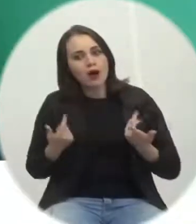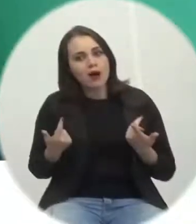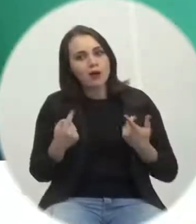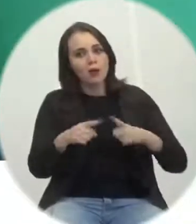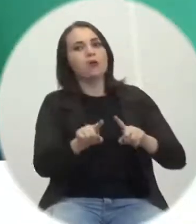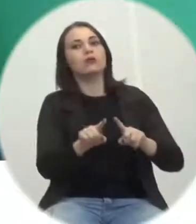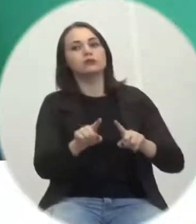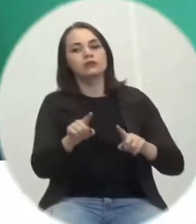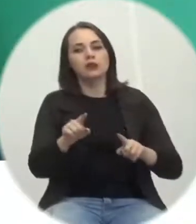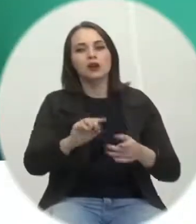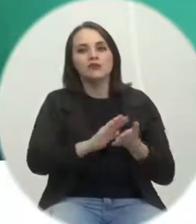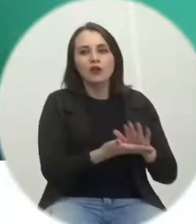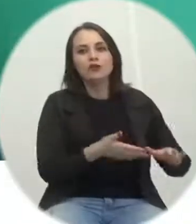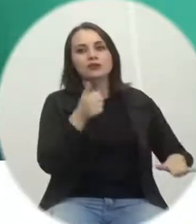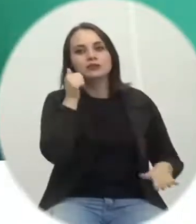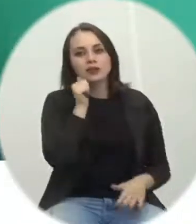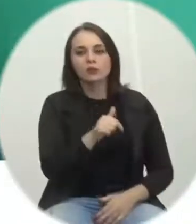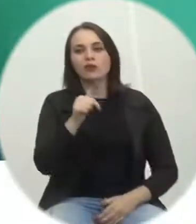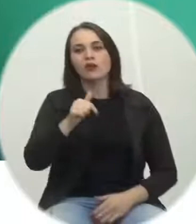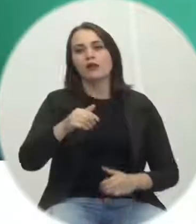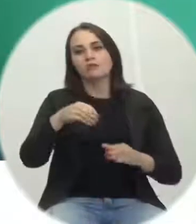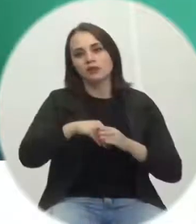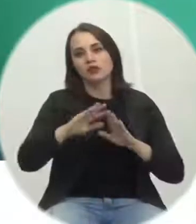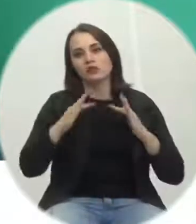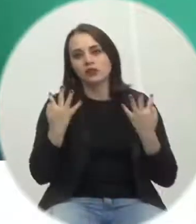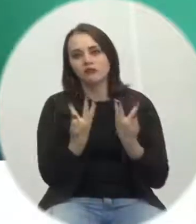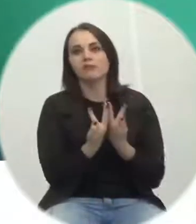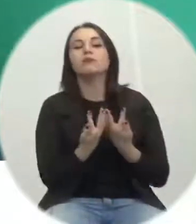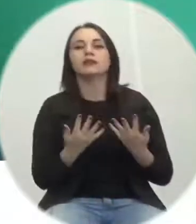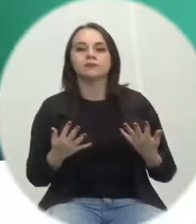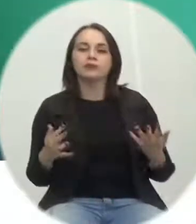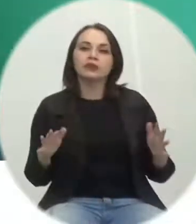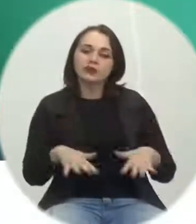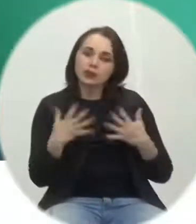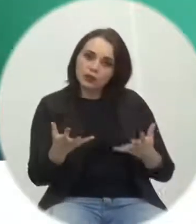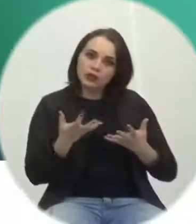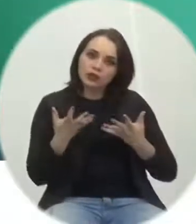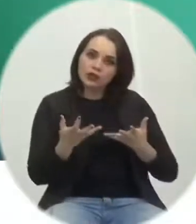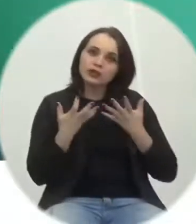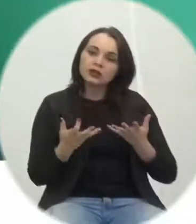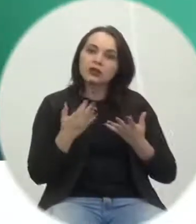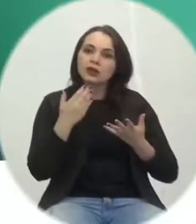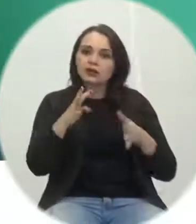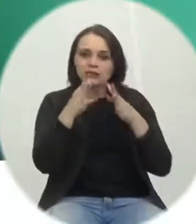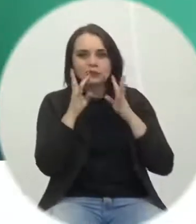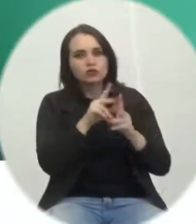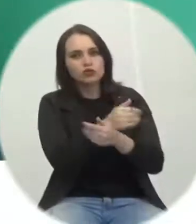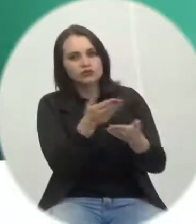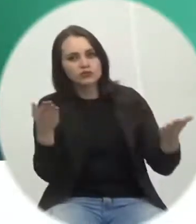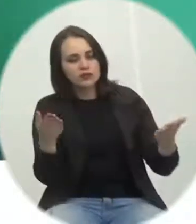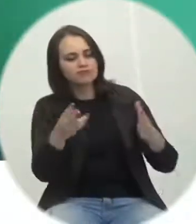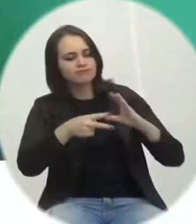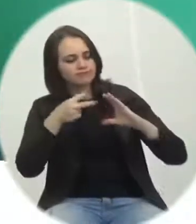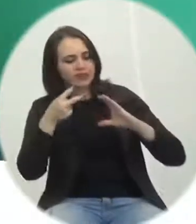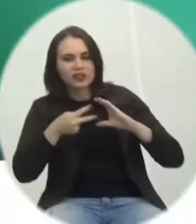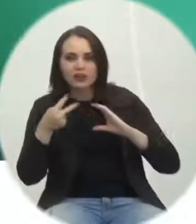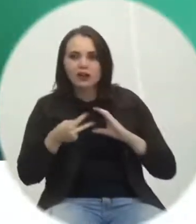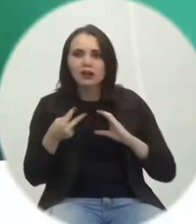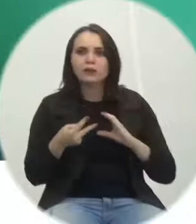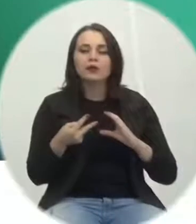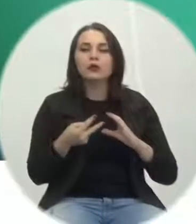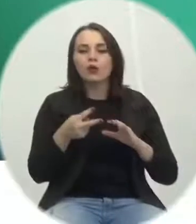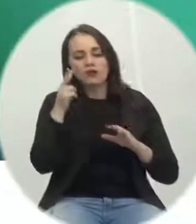à violência doméstica e intrafamiliar. Desse modo, gostaria da atenção de todos os vereadores diante desse grande